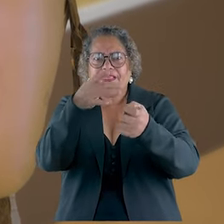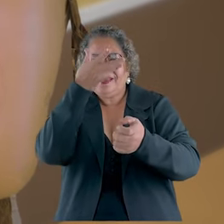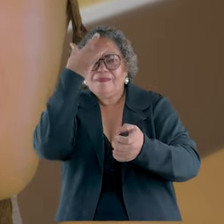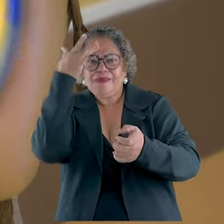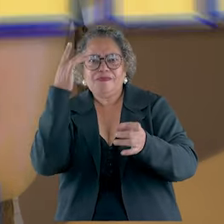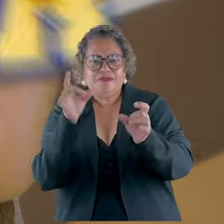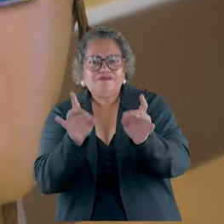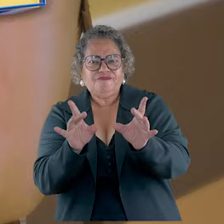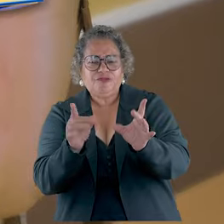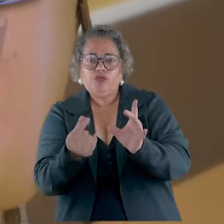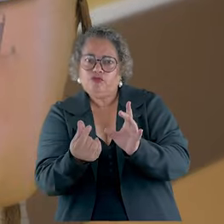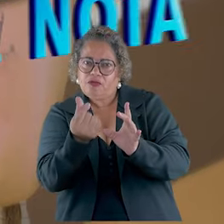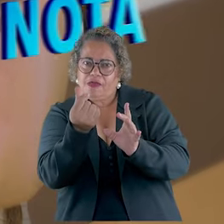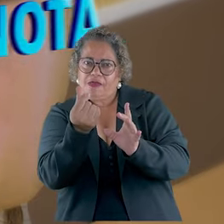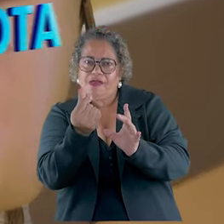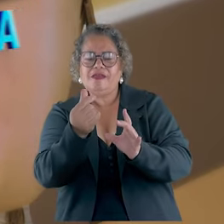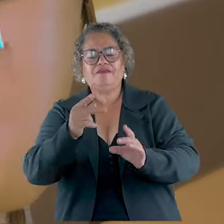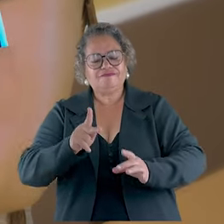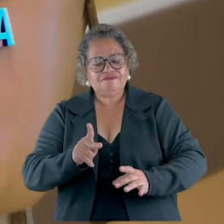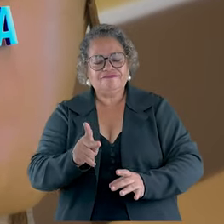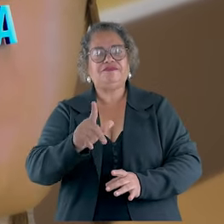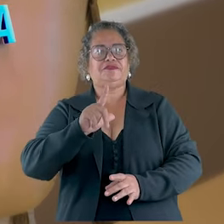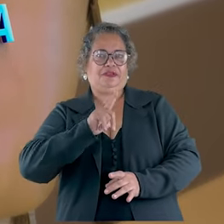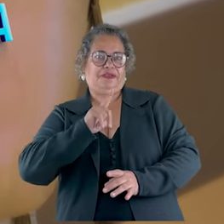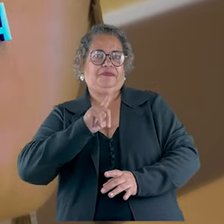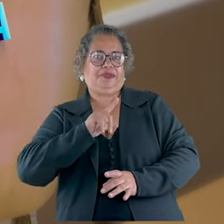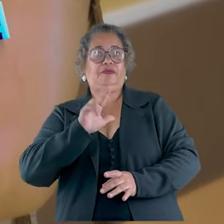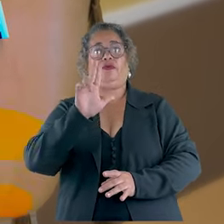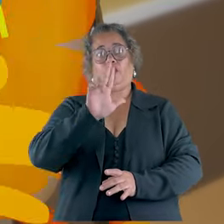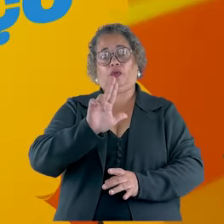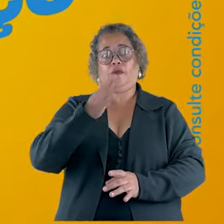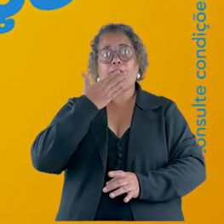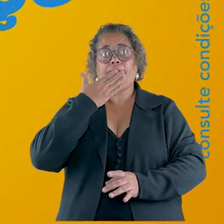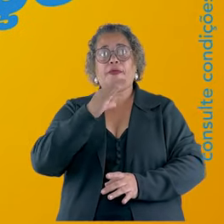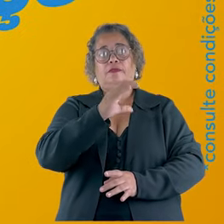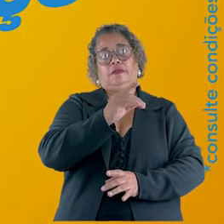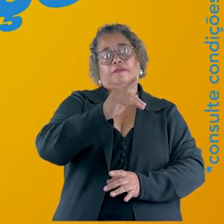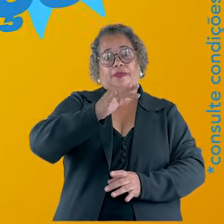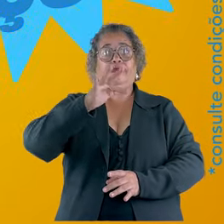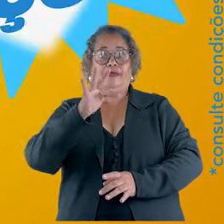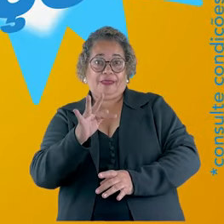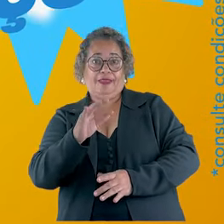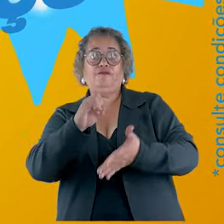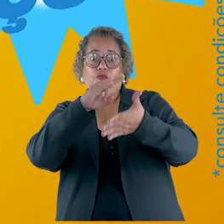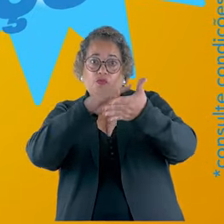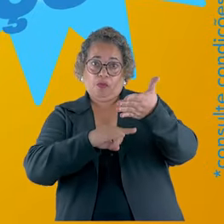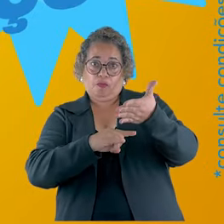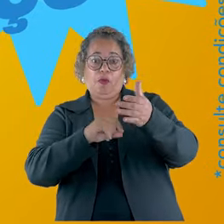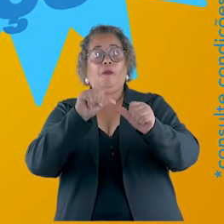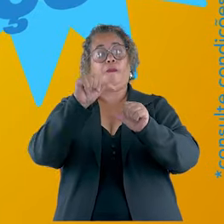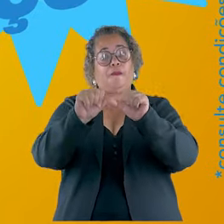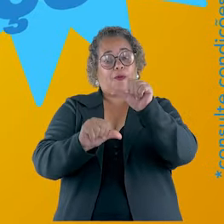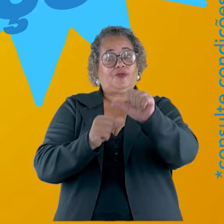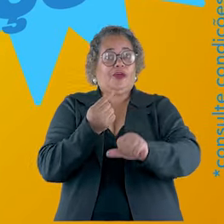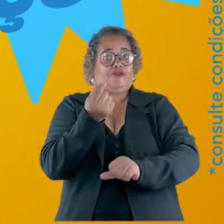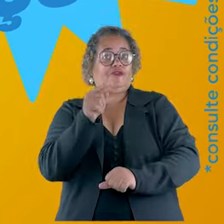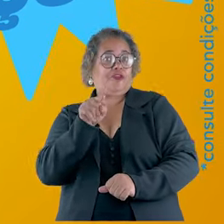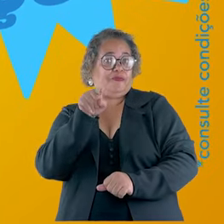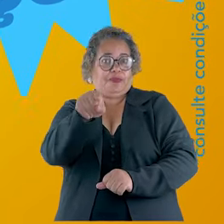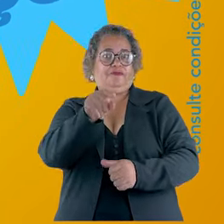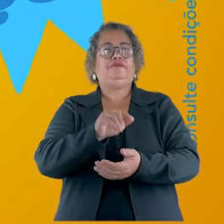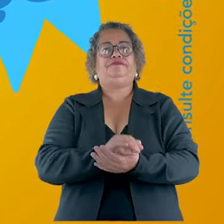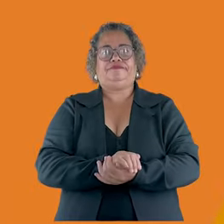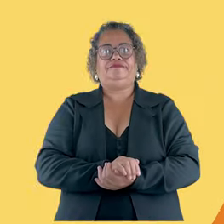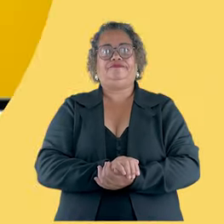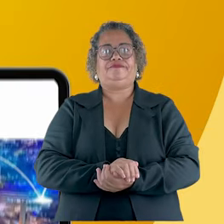já viu alguém recusar dinheiro? A gente vê todo dia! Em Uberlândia, peça o CPF na nota! Ela pode virar dinheiro